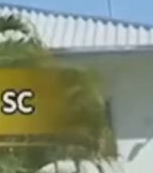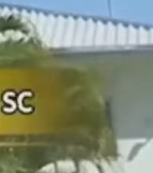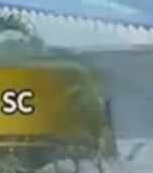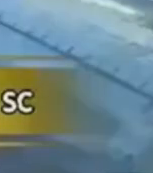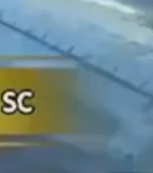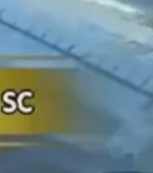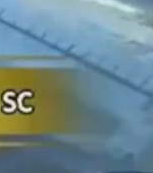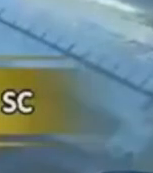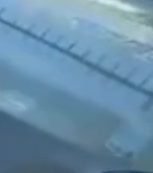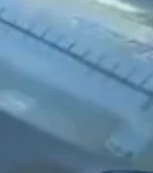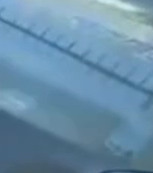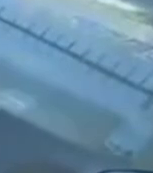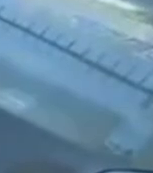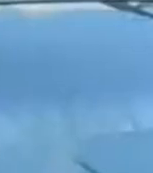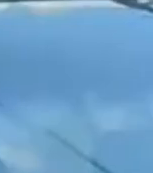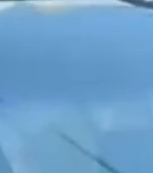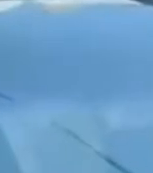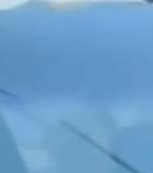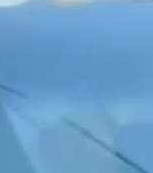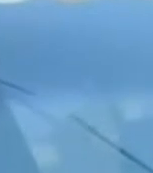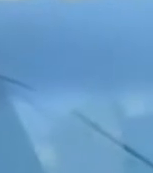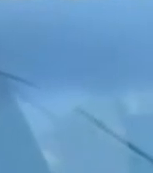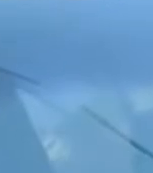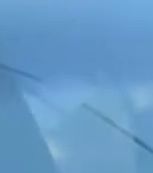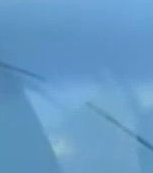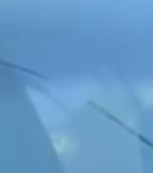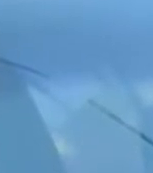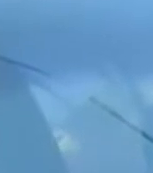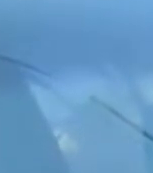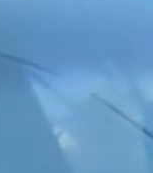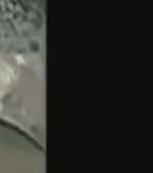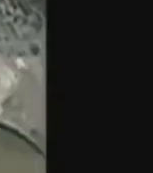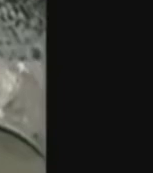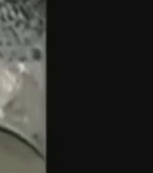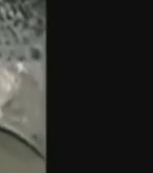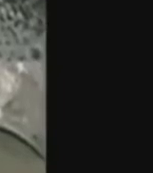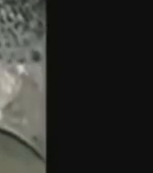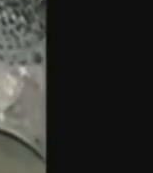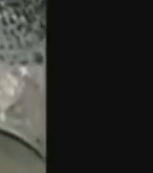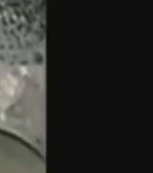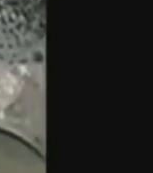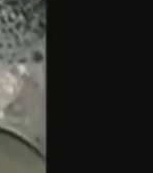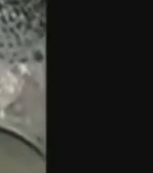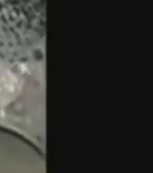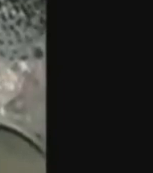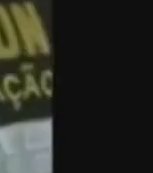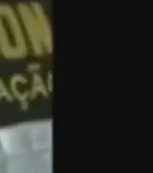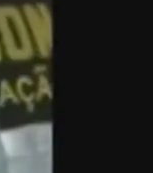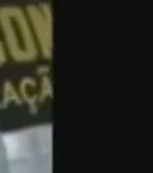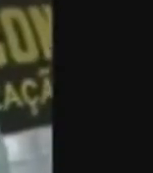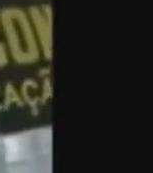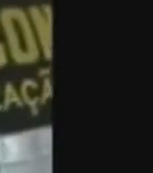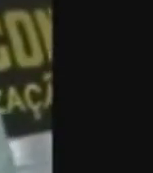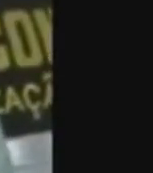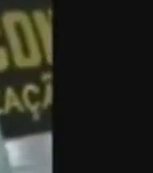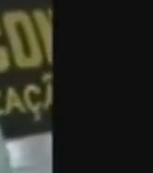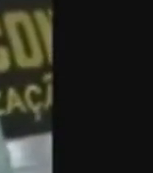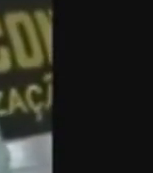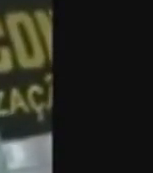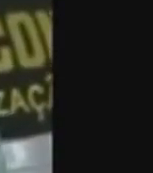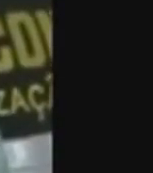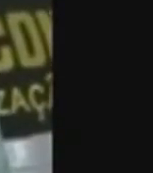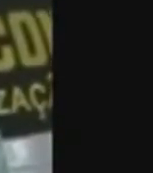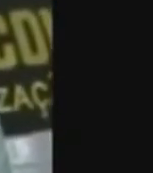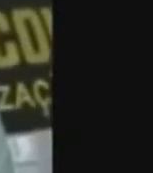obrigadas a retirar do mercado os produtos sob suspeito. A operação deve continuar. Então, estamos dando essa